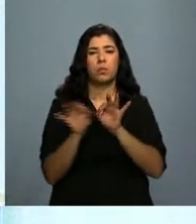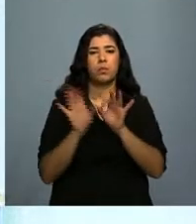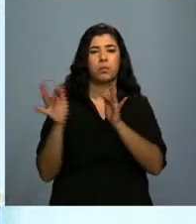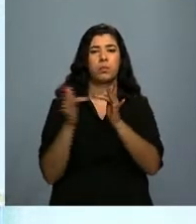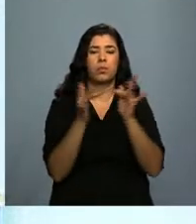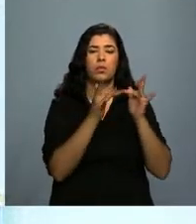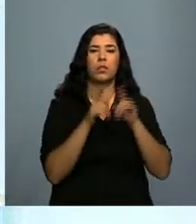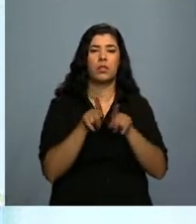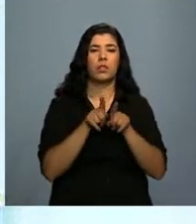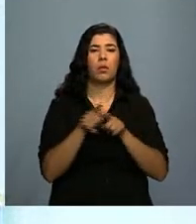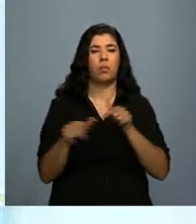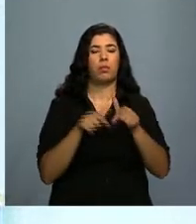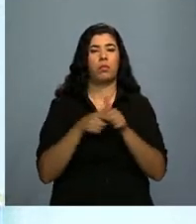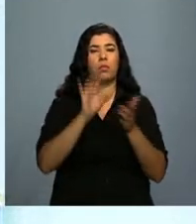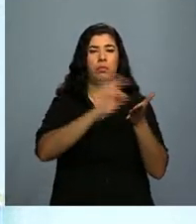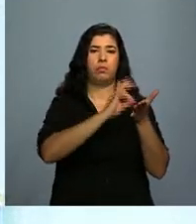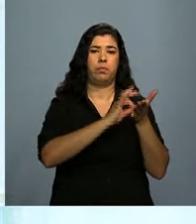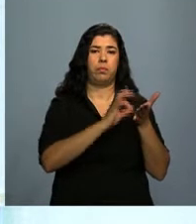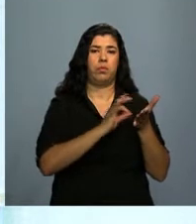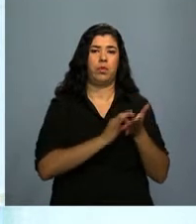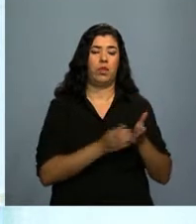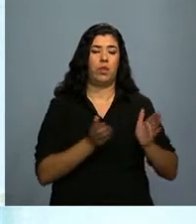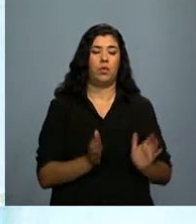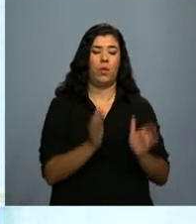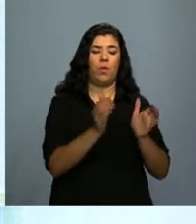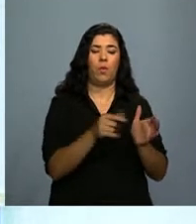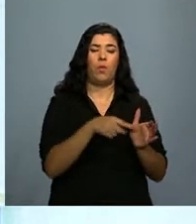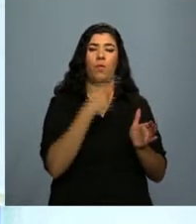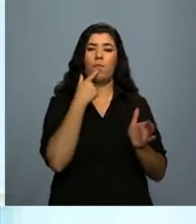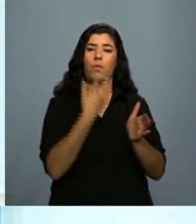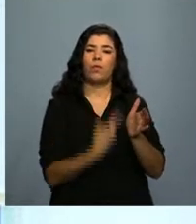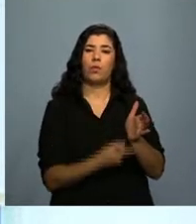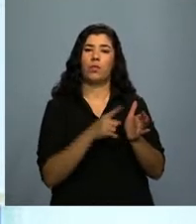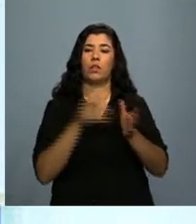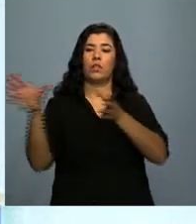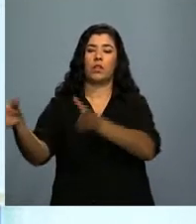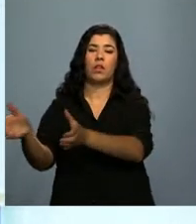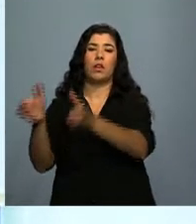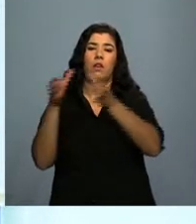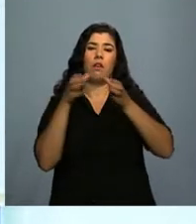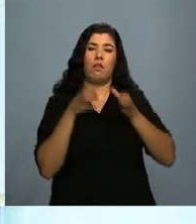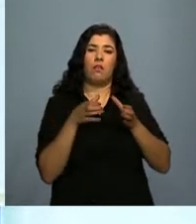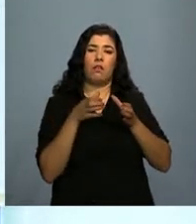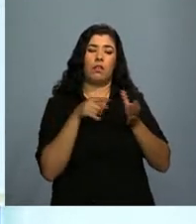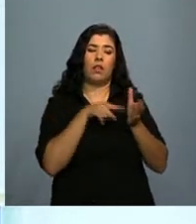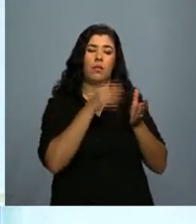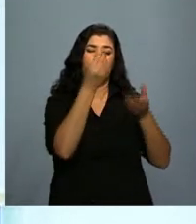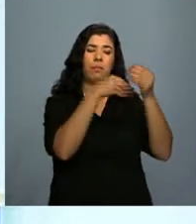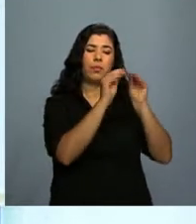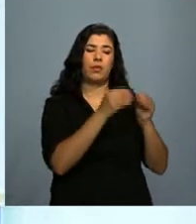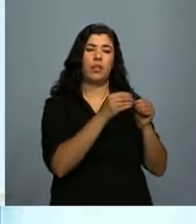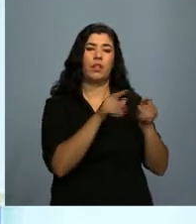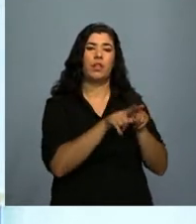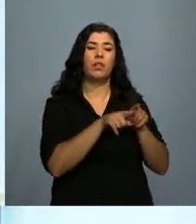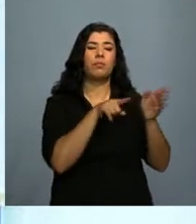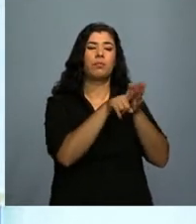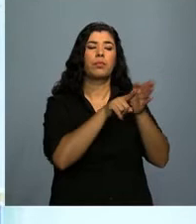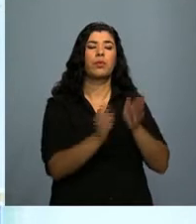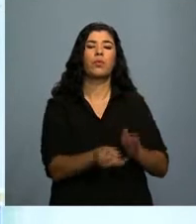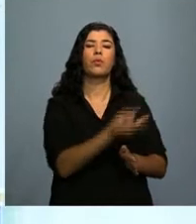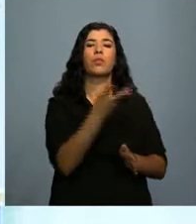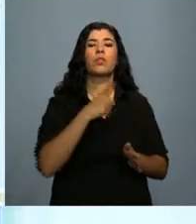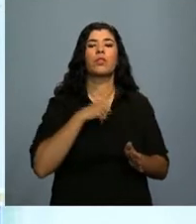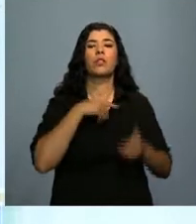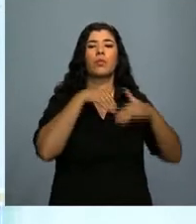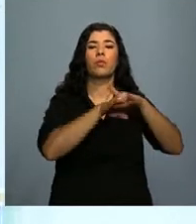de estoque, que é cadastro de bolsa recebida, consultar estoque de bolsa e realizar